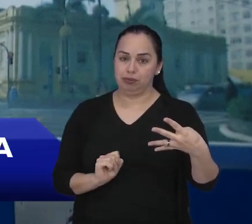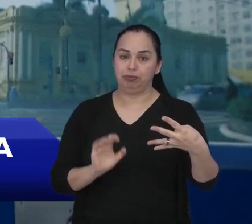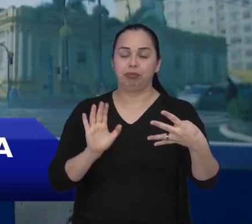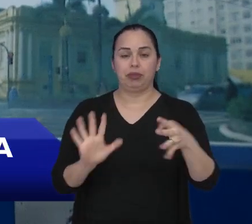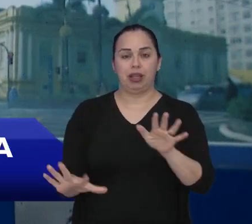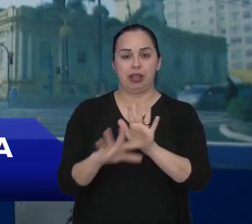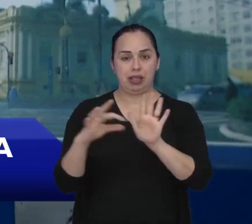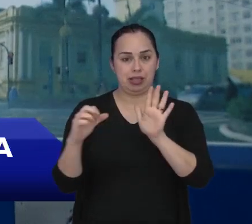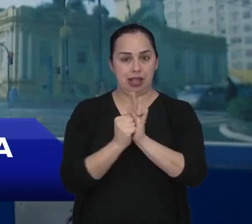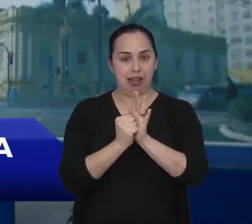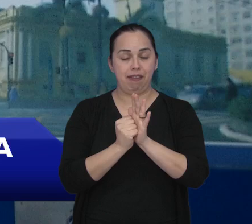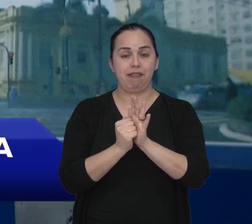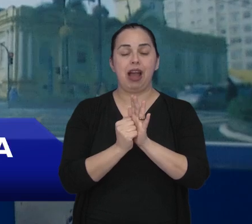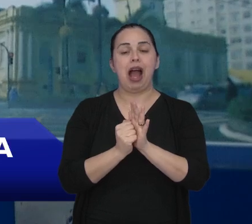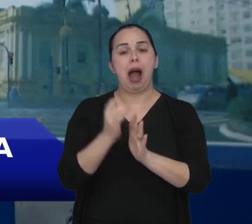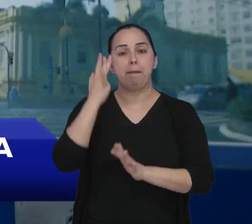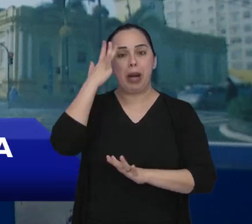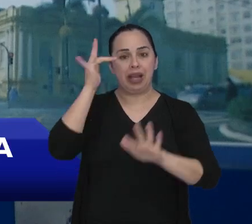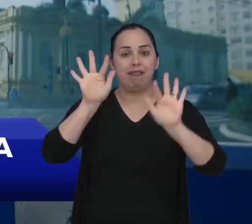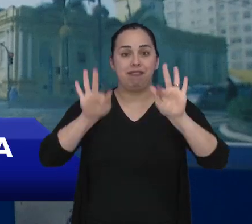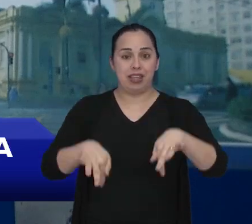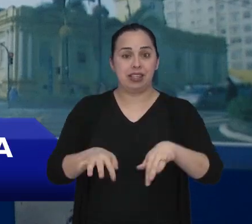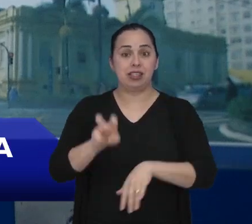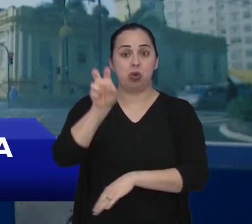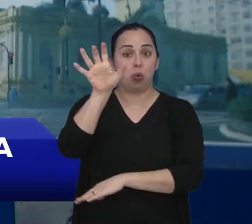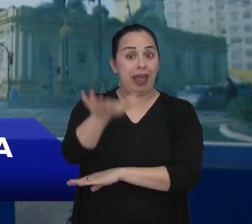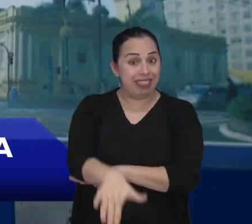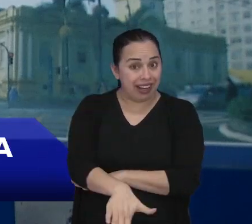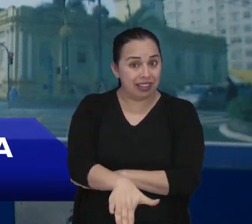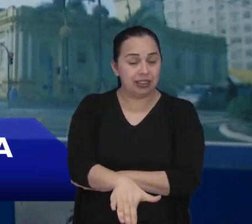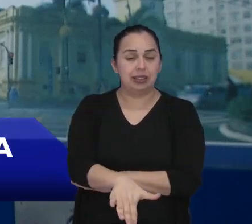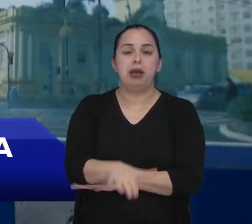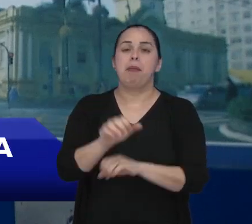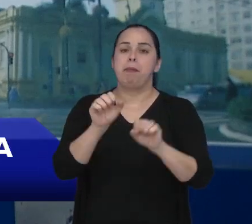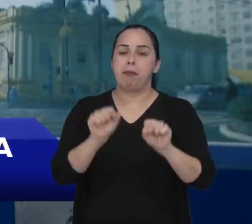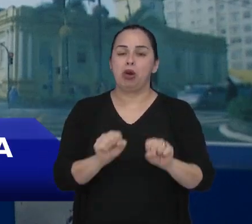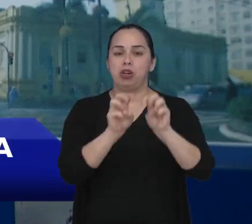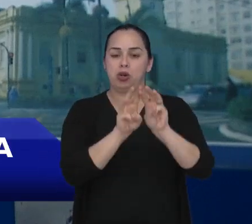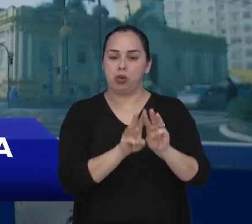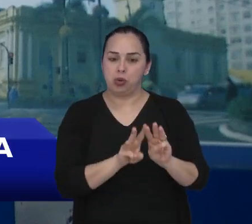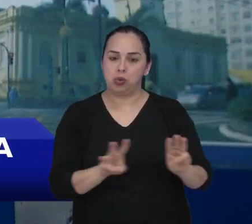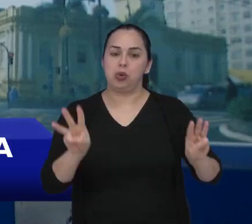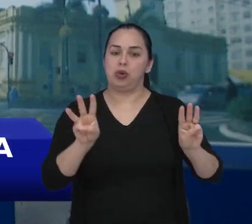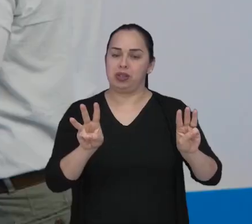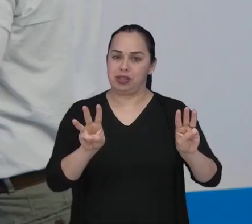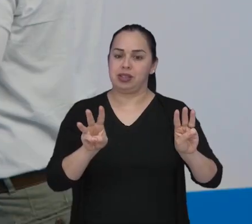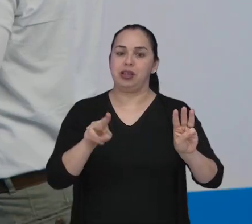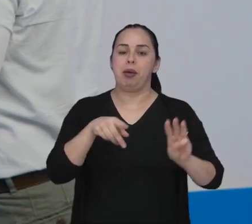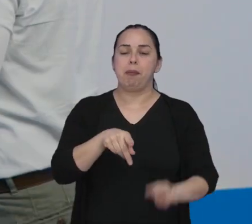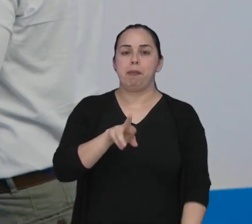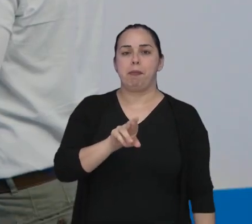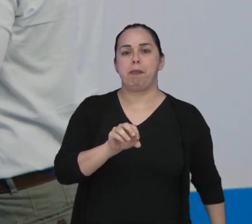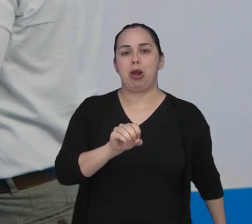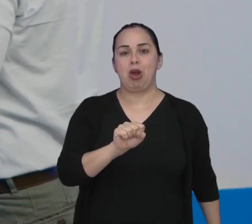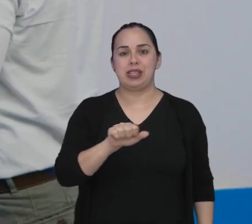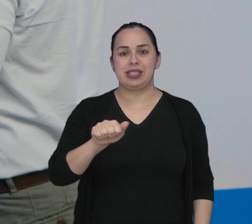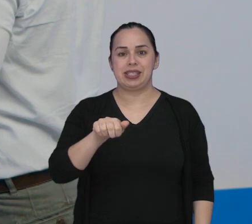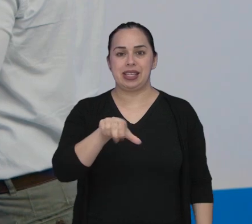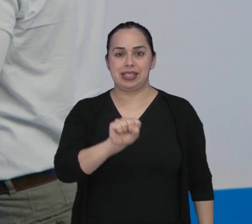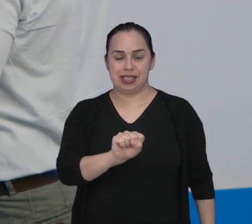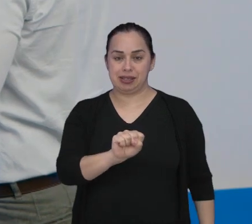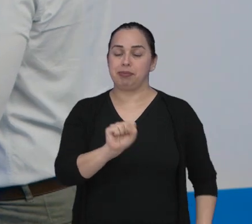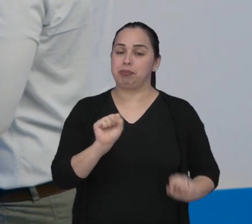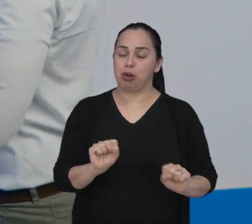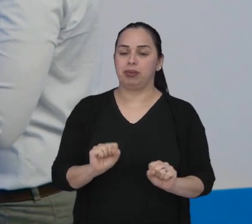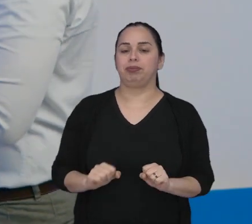só para lembrar, as inscrições se encerram amanhã, às 5 da tarde, elas podem ser feitas pela plataforma eletrônica Prozas. De volta ao estúdio.